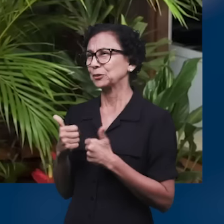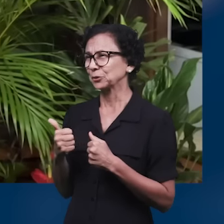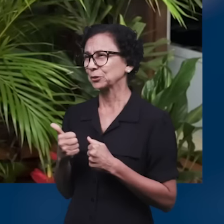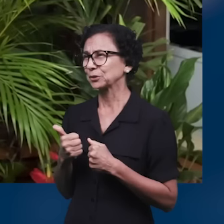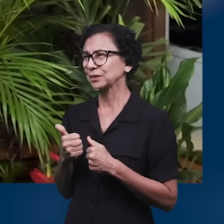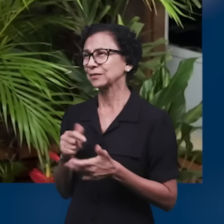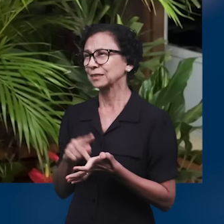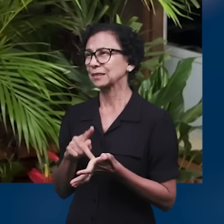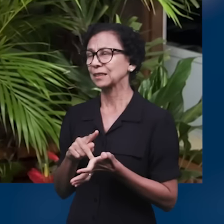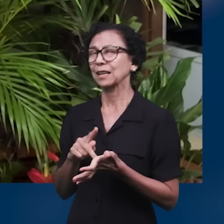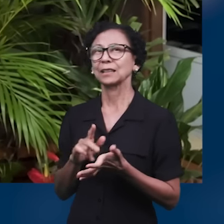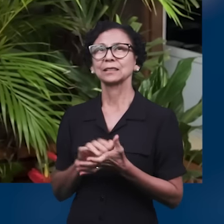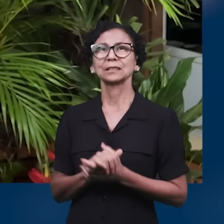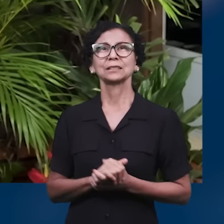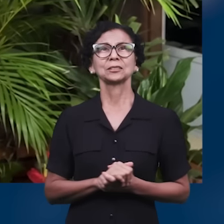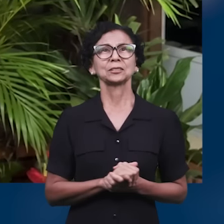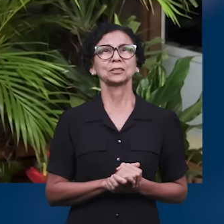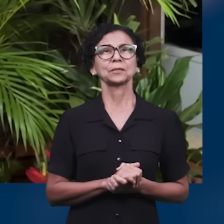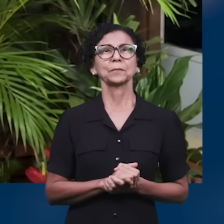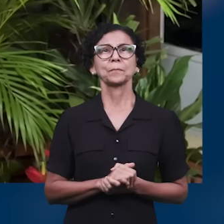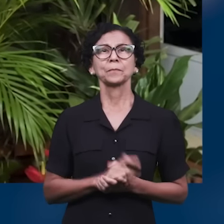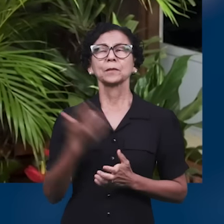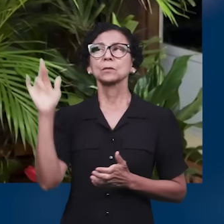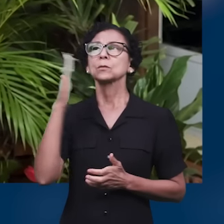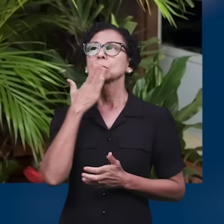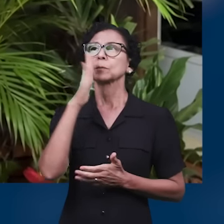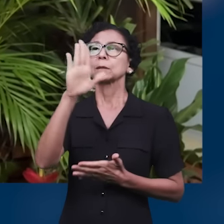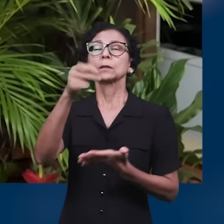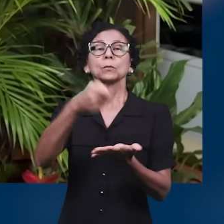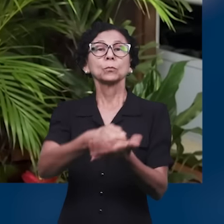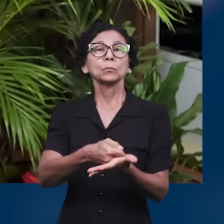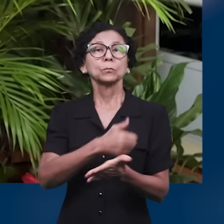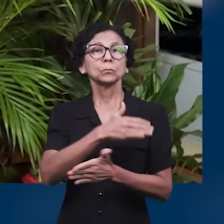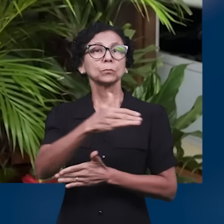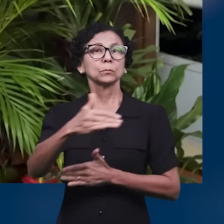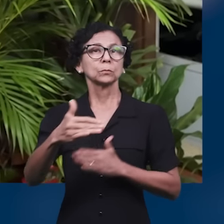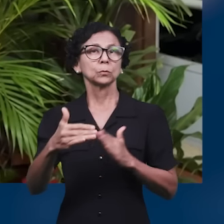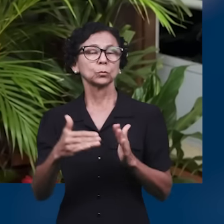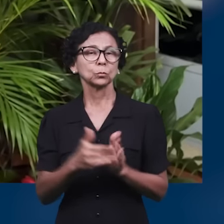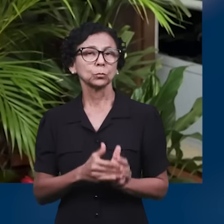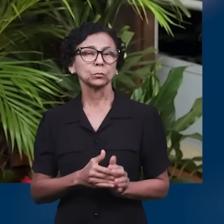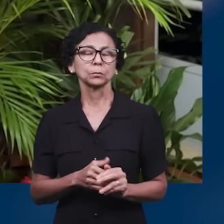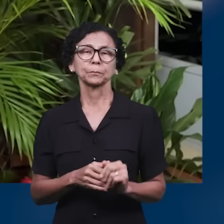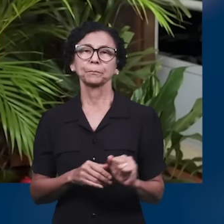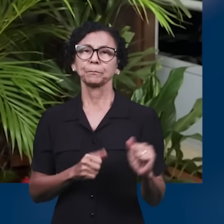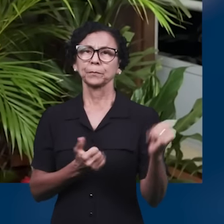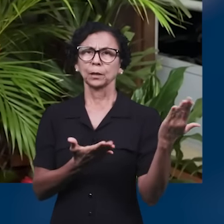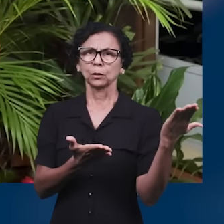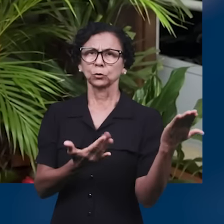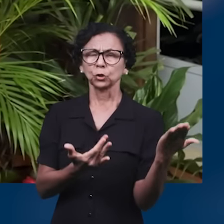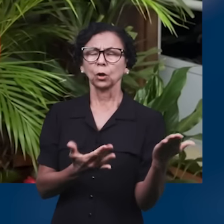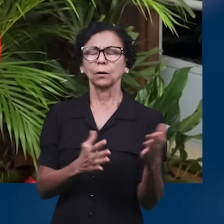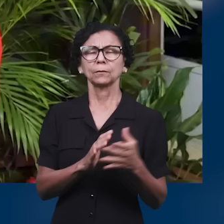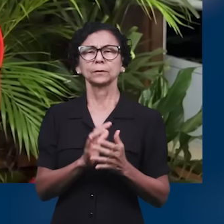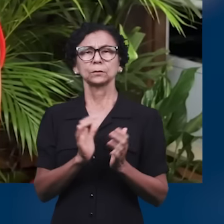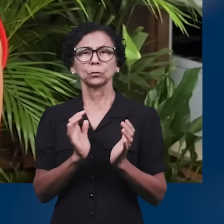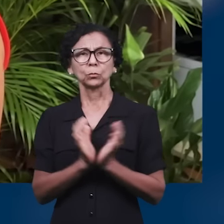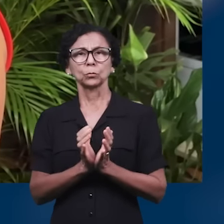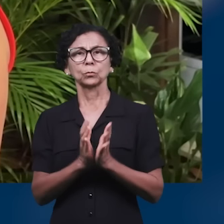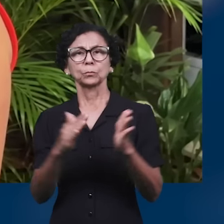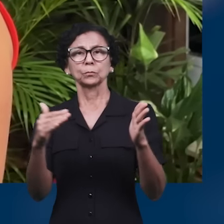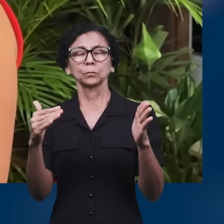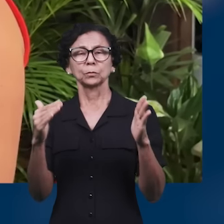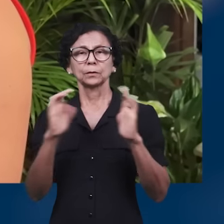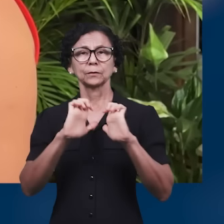Camila? Tudo aquilo que o Senhor prometeu, Ele cumpriu. Os jovens, os irmãos do Evangelho Sem Fronteiras